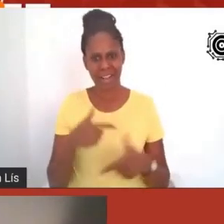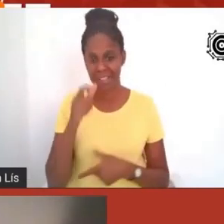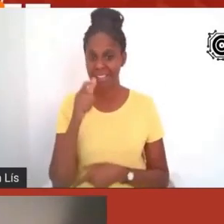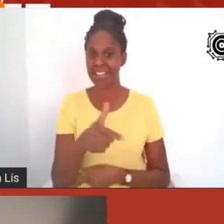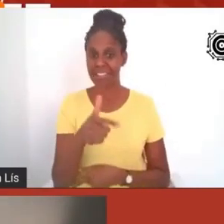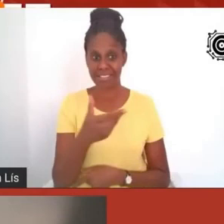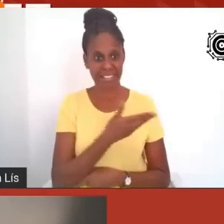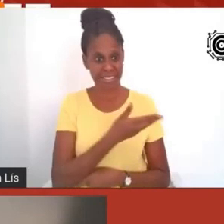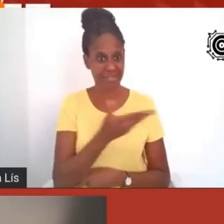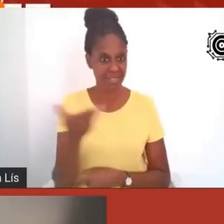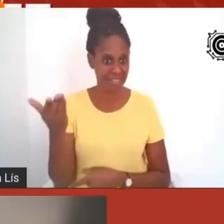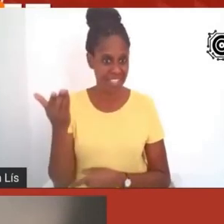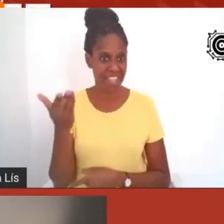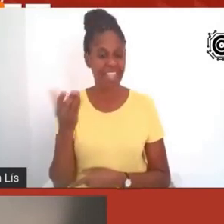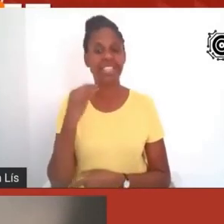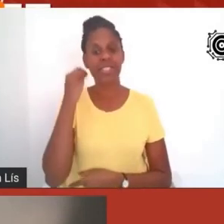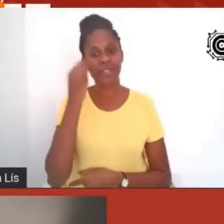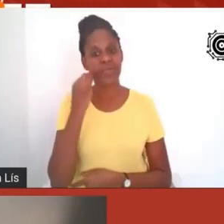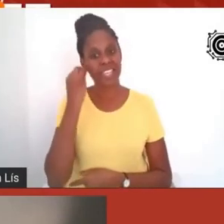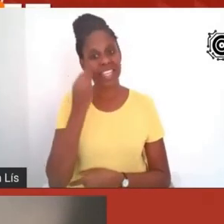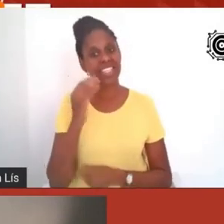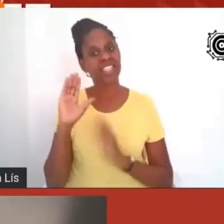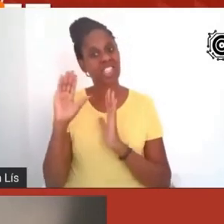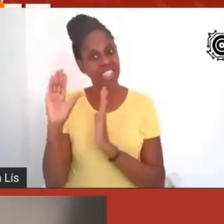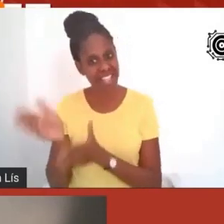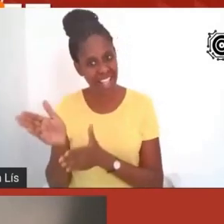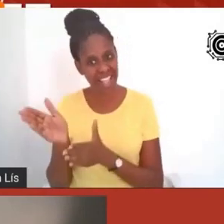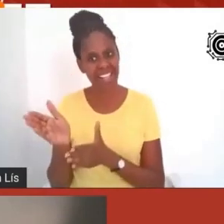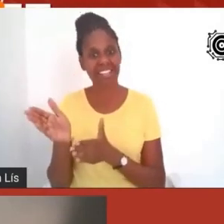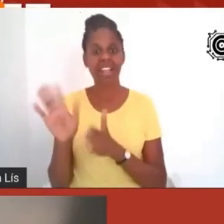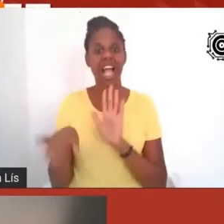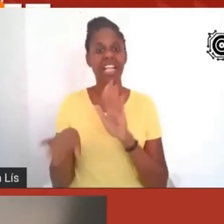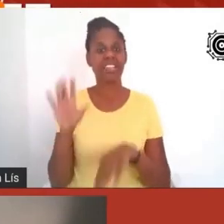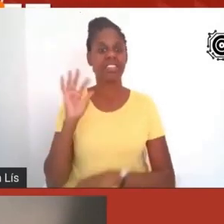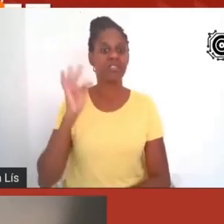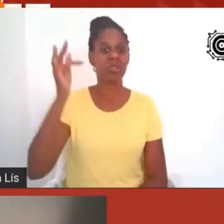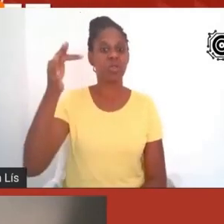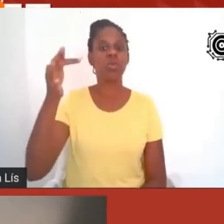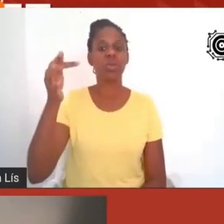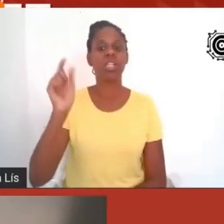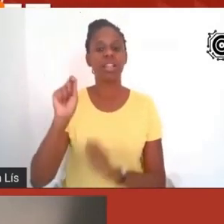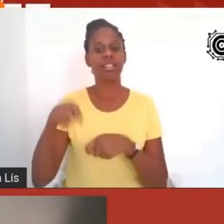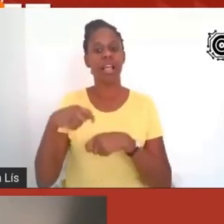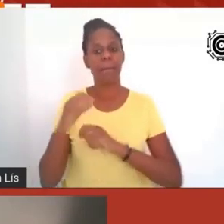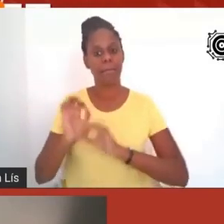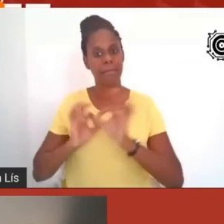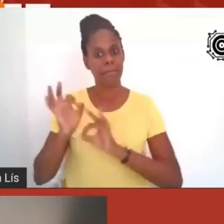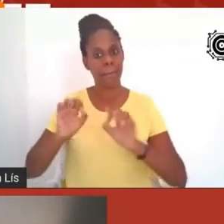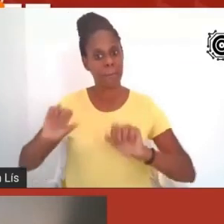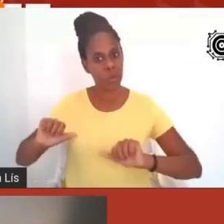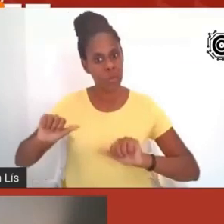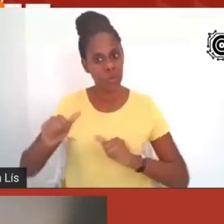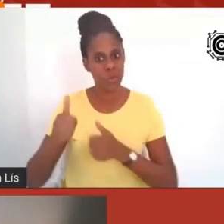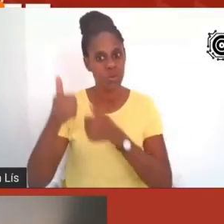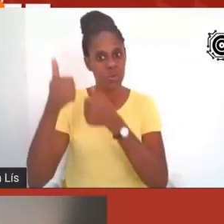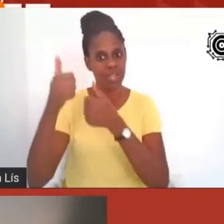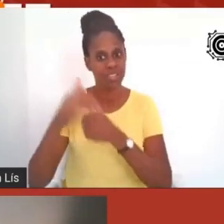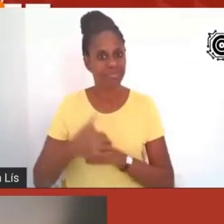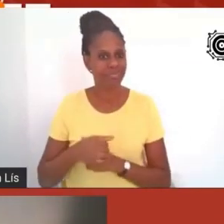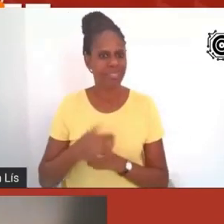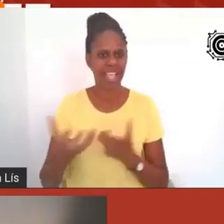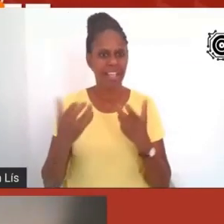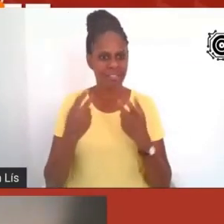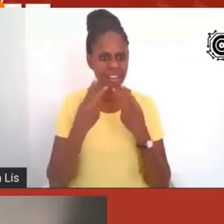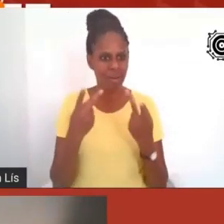que já tiveram essa experiência e eventualmente podem aprimorar ainda mais não sei se você quer falar alguma